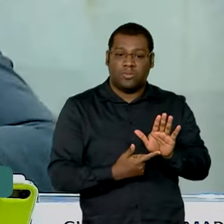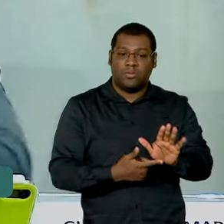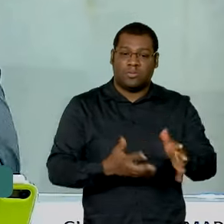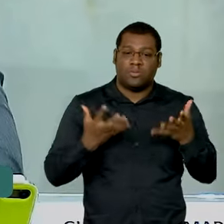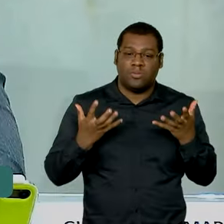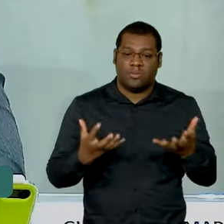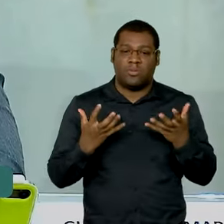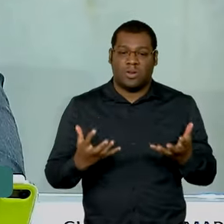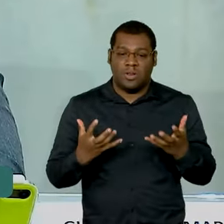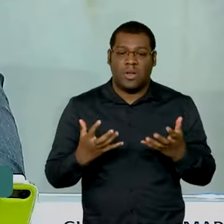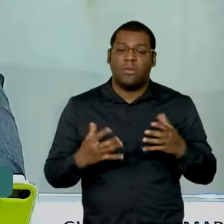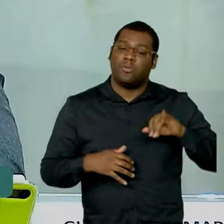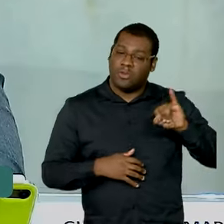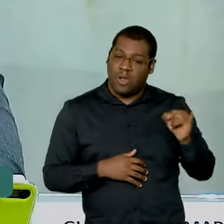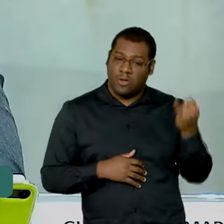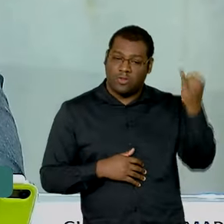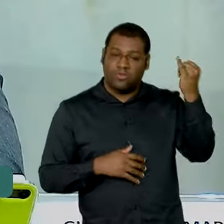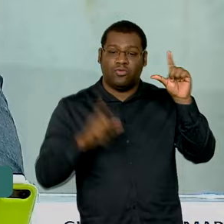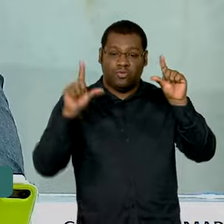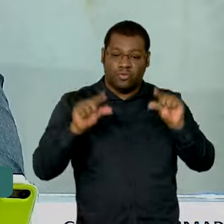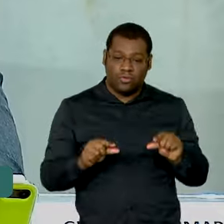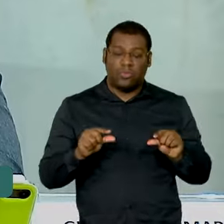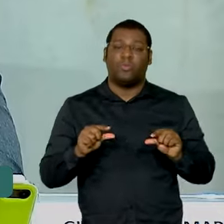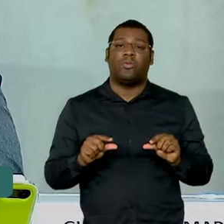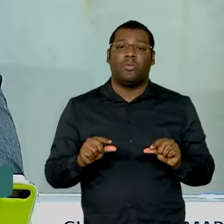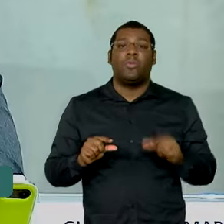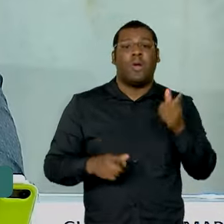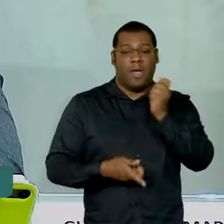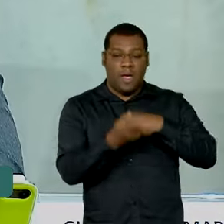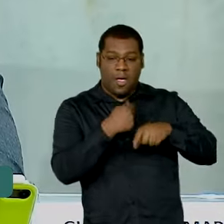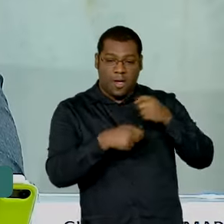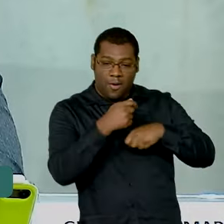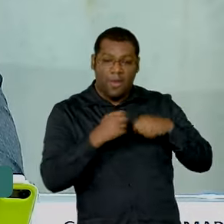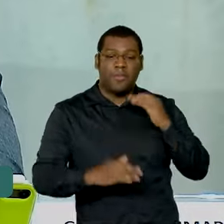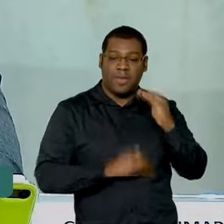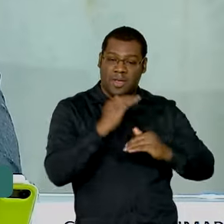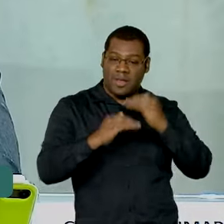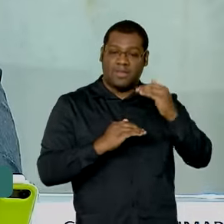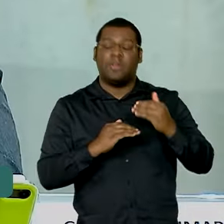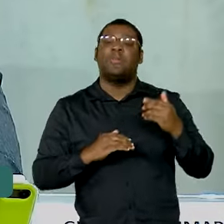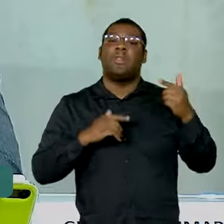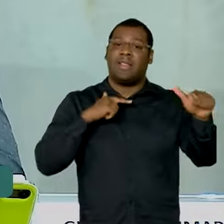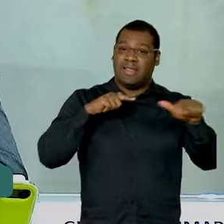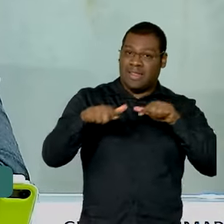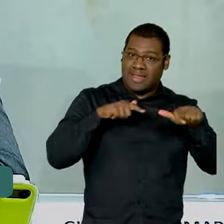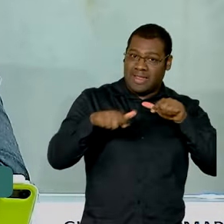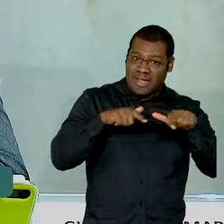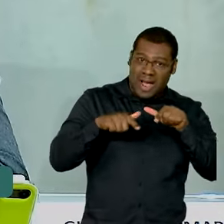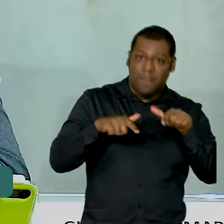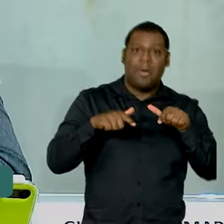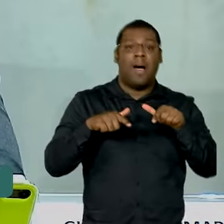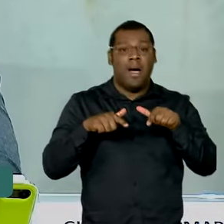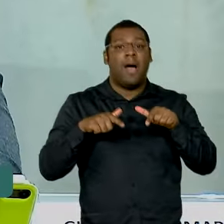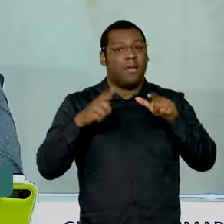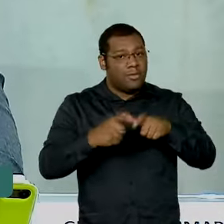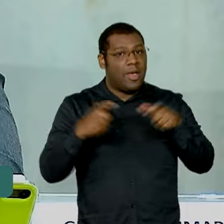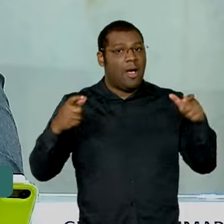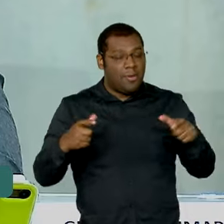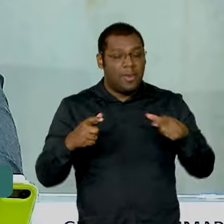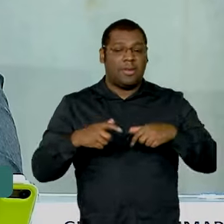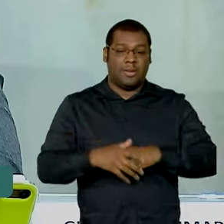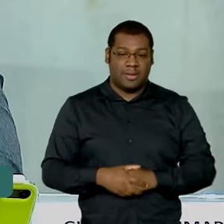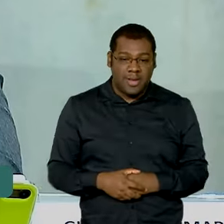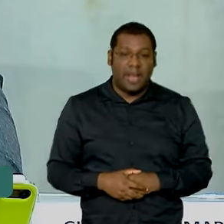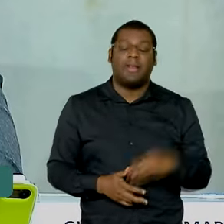queremos juros mais baixos, crescimento econômico robusto, emprego e renda para a população. Mas a gente sabe que